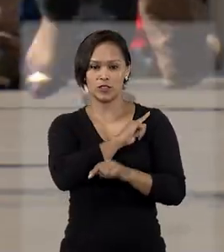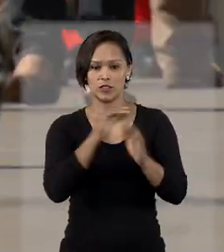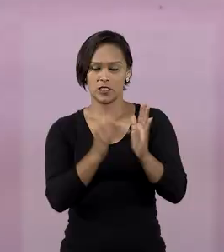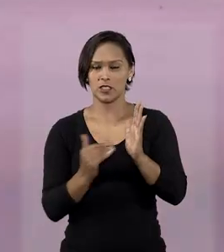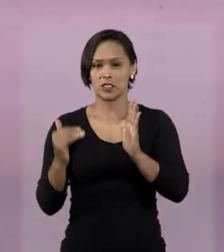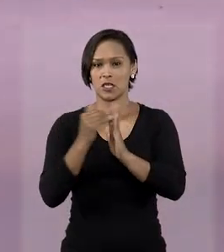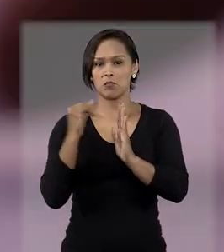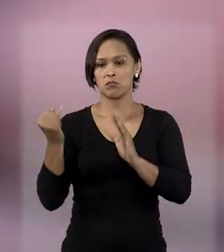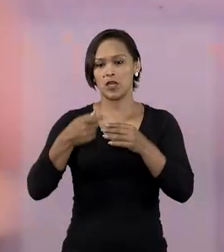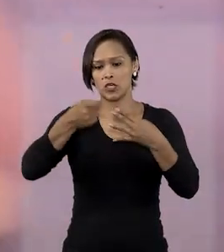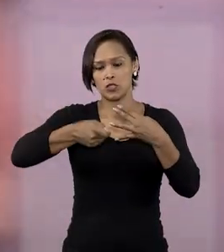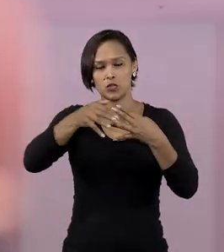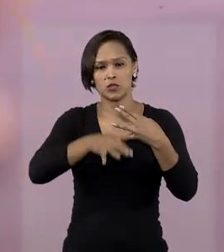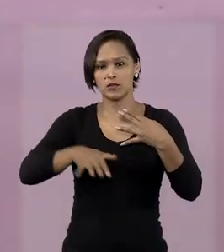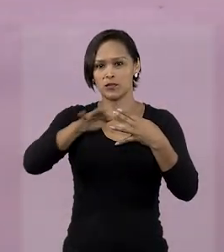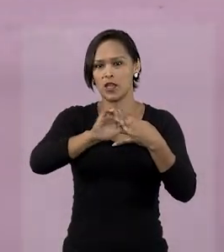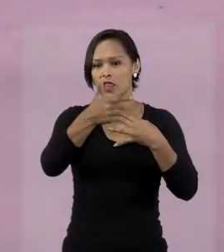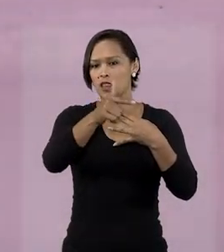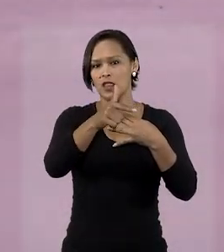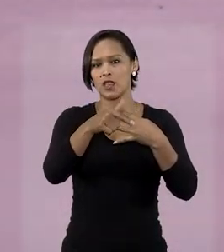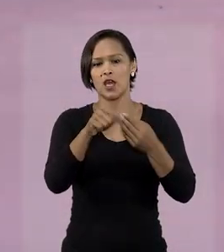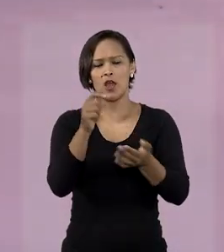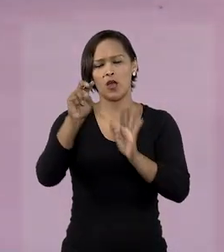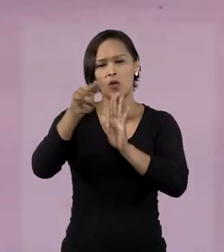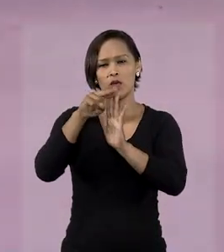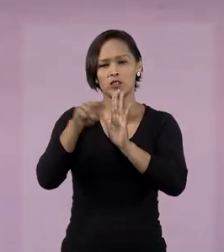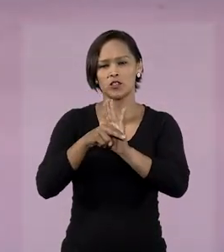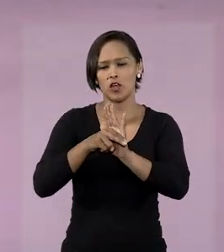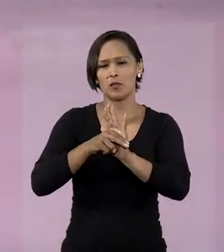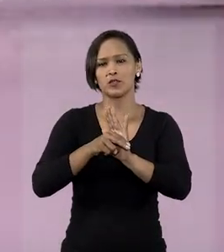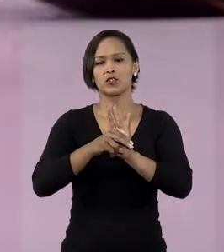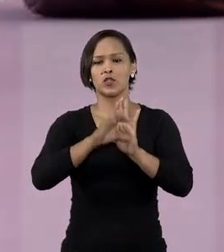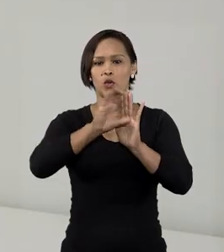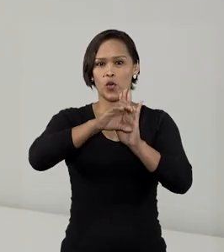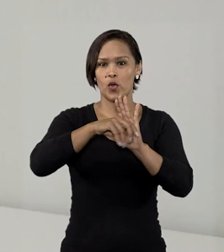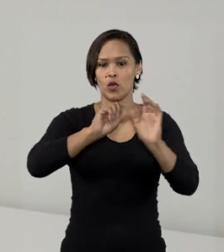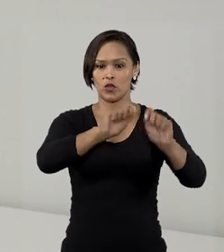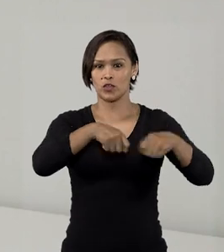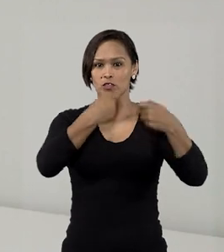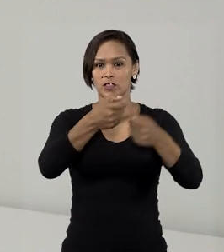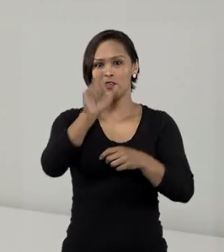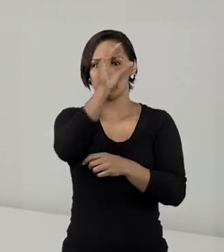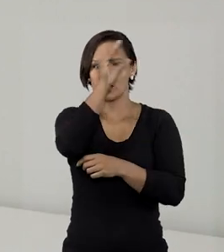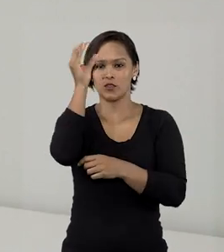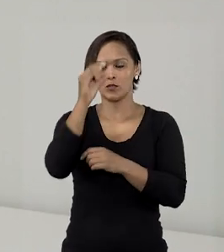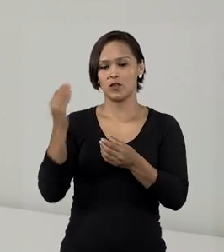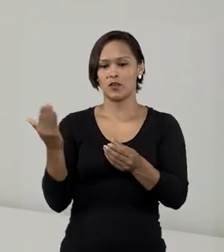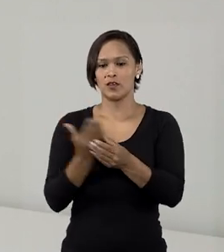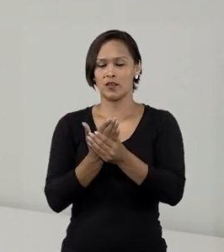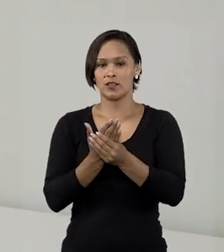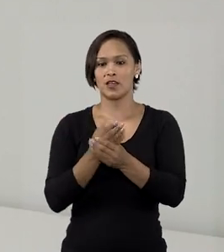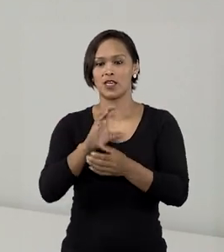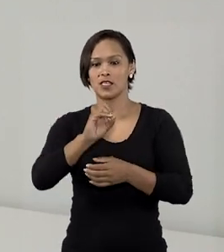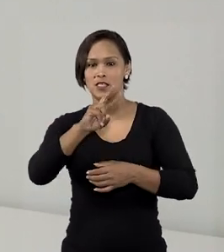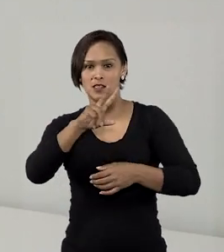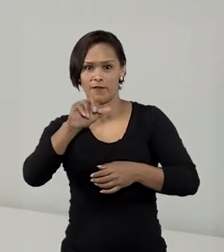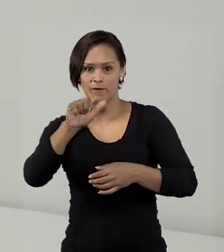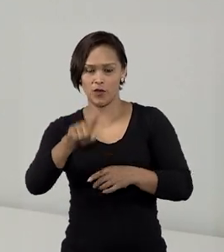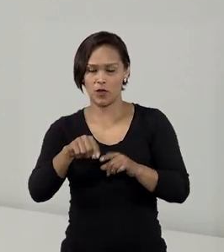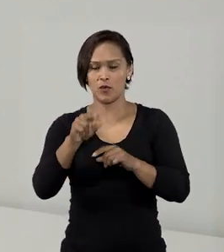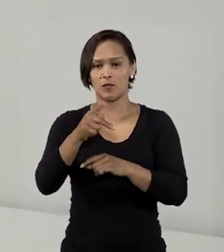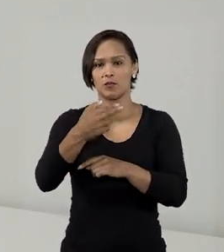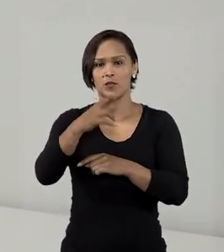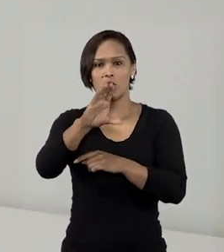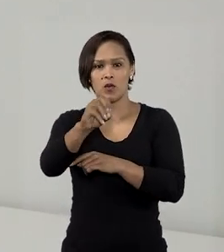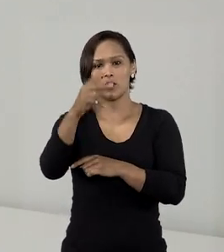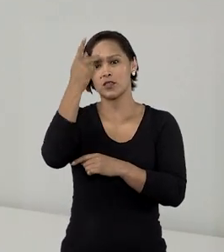jurisprudência, não se submete às normas do Código de Defesa do Consumidor. Na ação civil pública, o Procon de São Paulo alegou que a